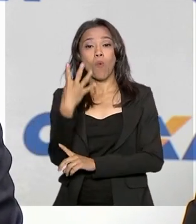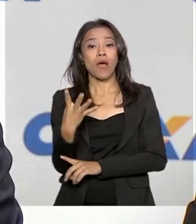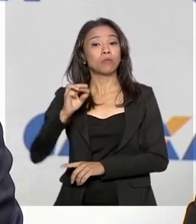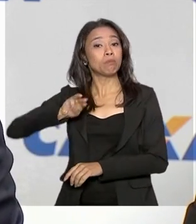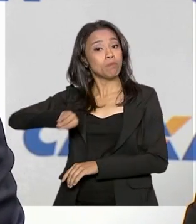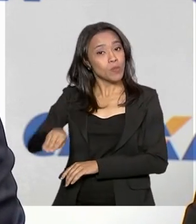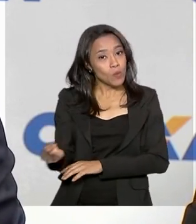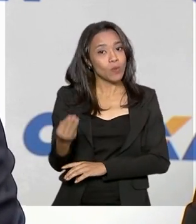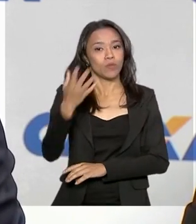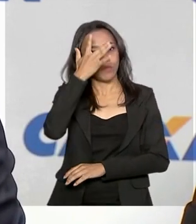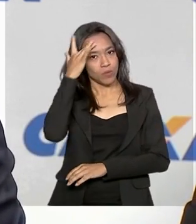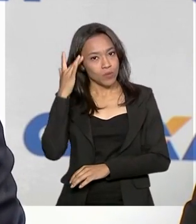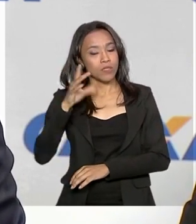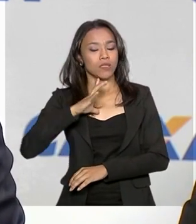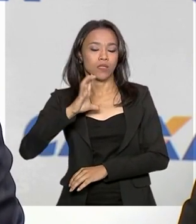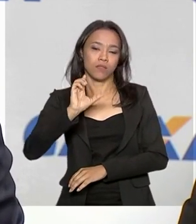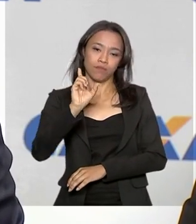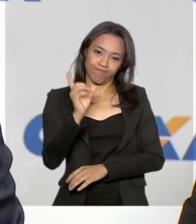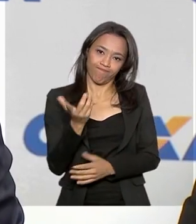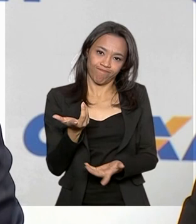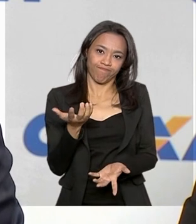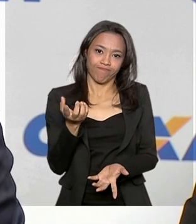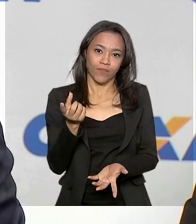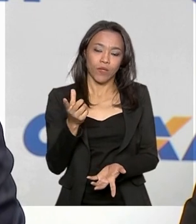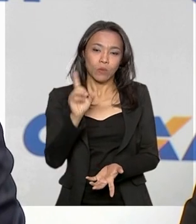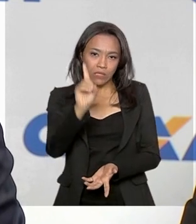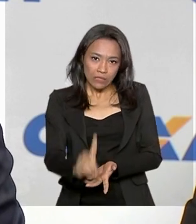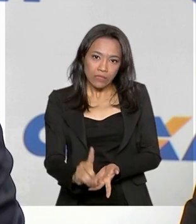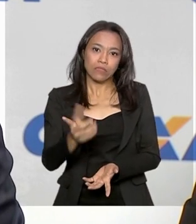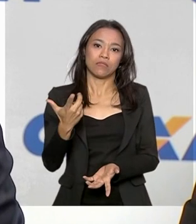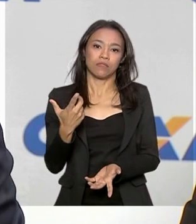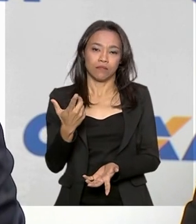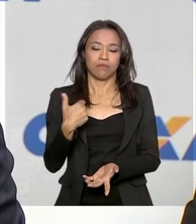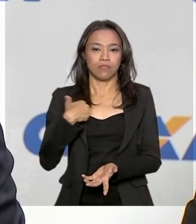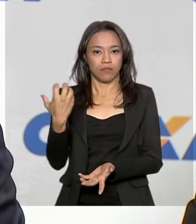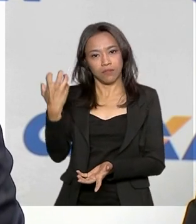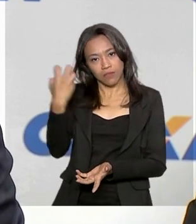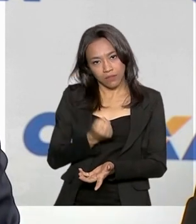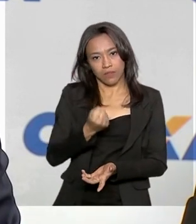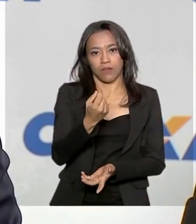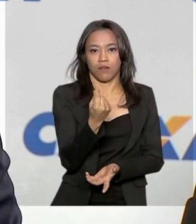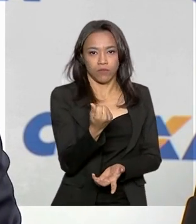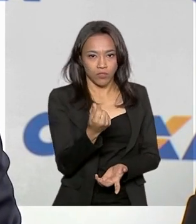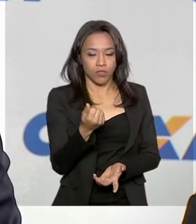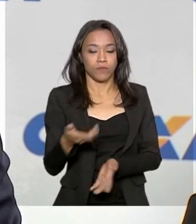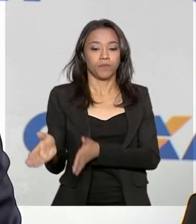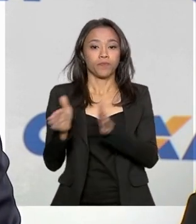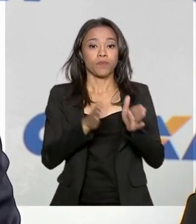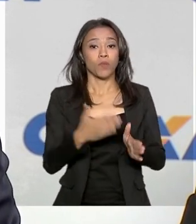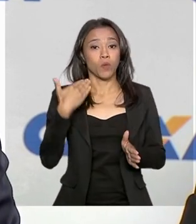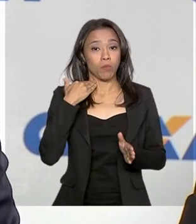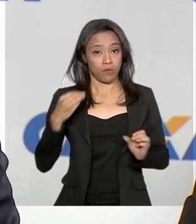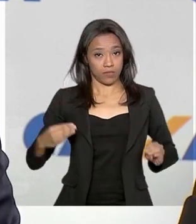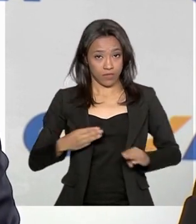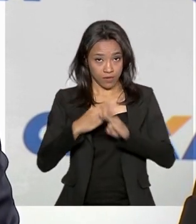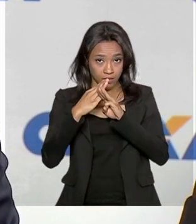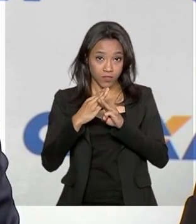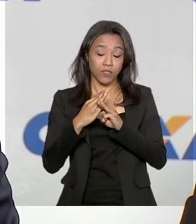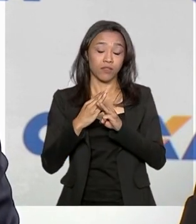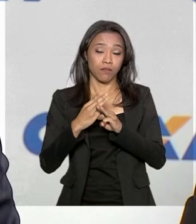pessoas que têm a capacidade de realizar esse recebimento. A Caixa Econômica Federal está